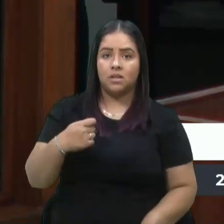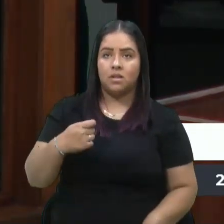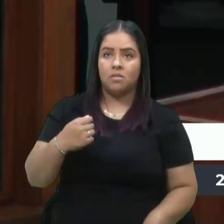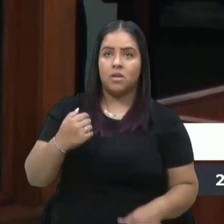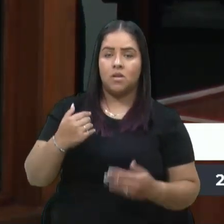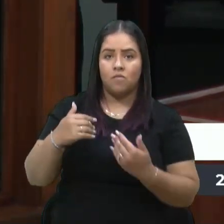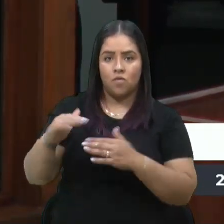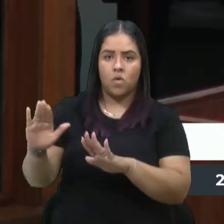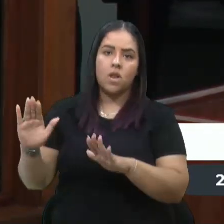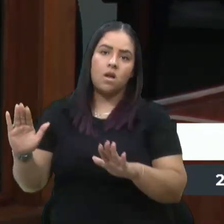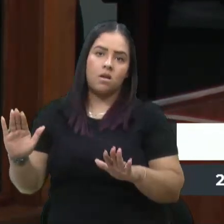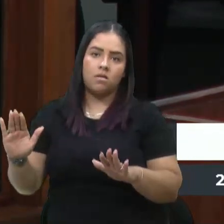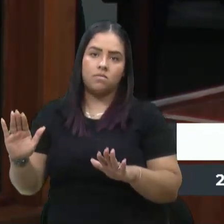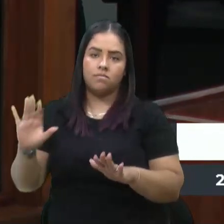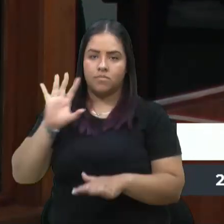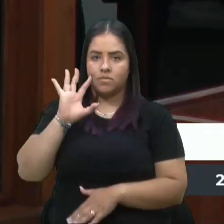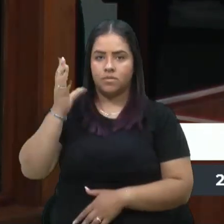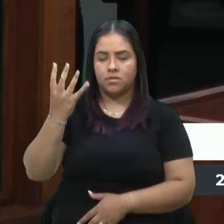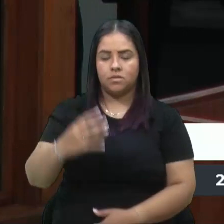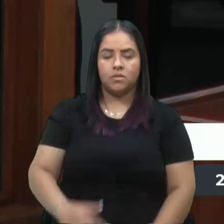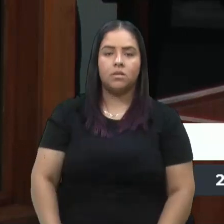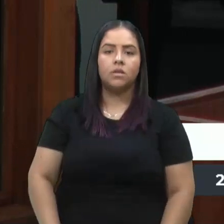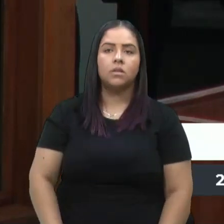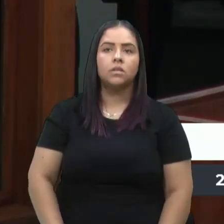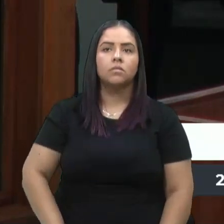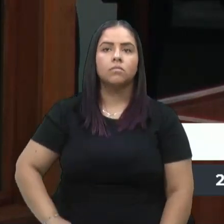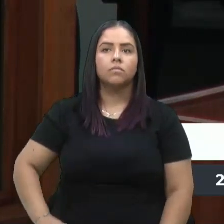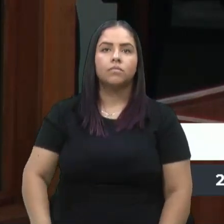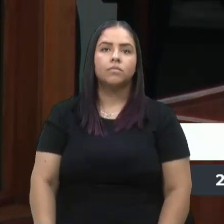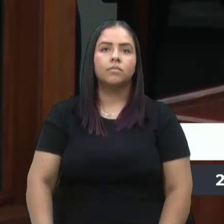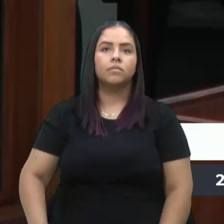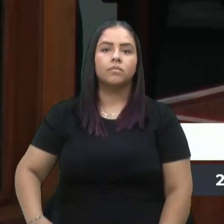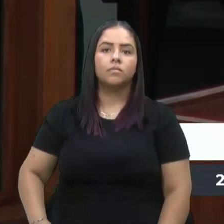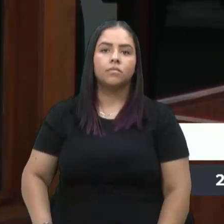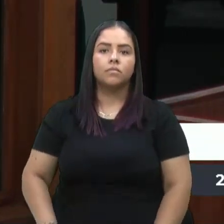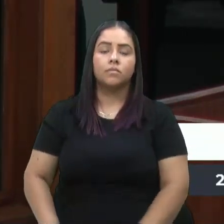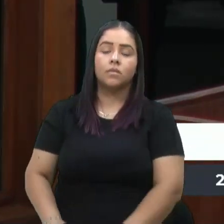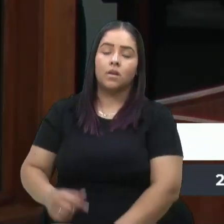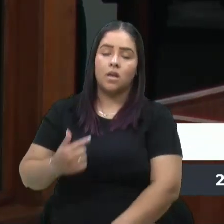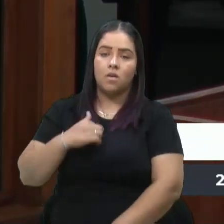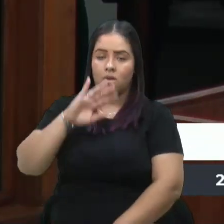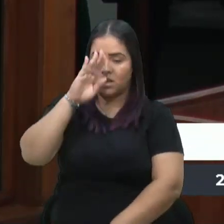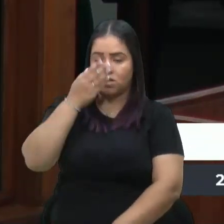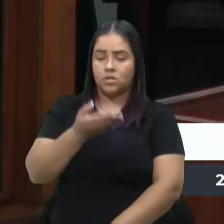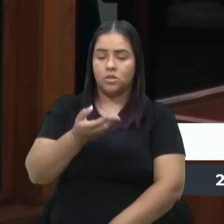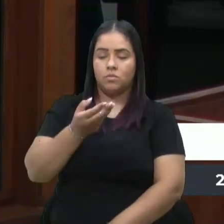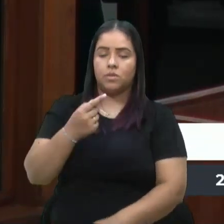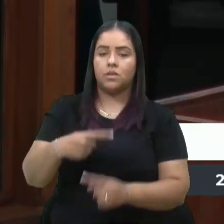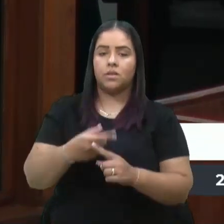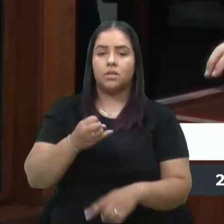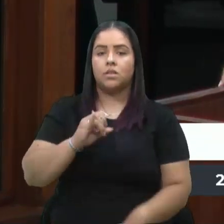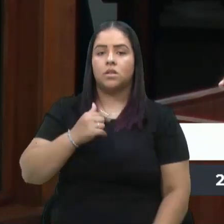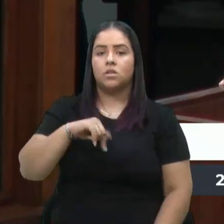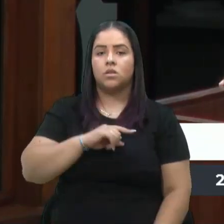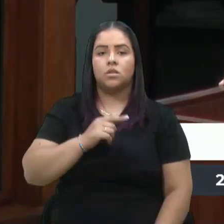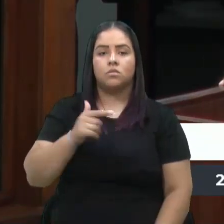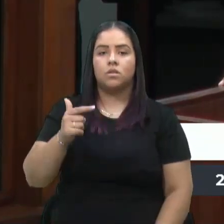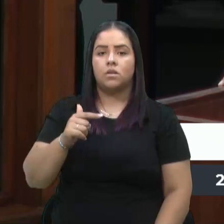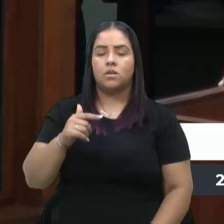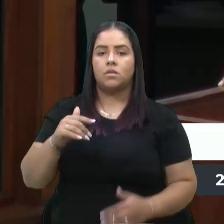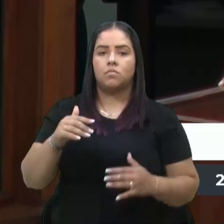Nós temos que jogar para fora. Então, eu tenho convicção disso, que se nós não tivermos engajamento comunitário,